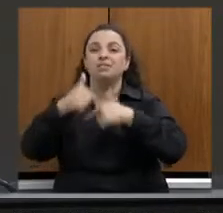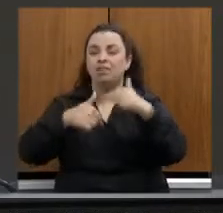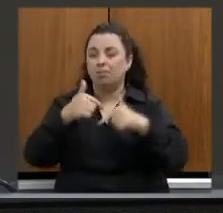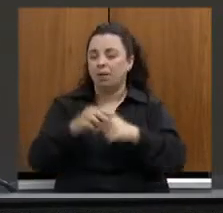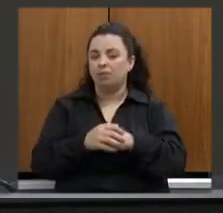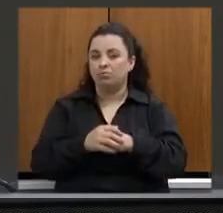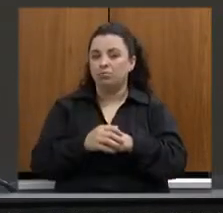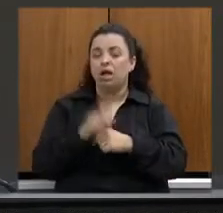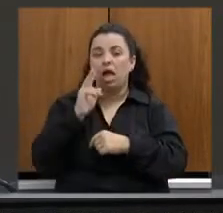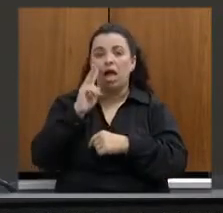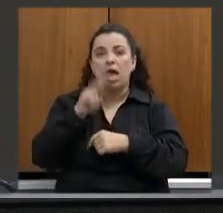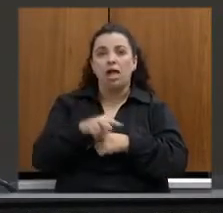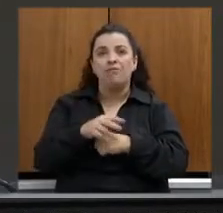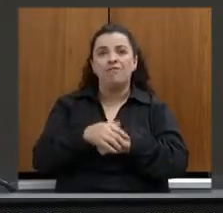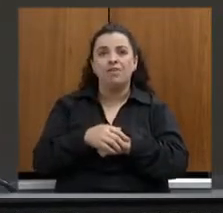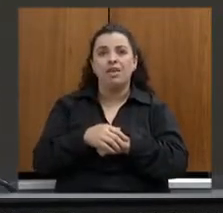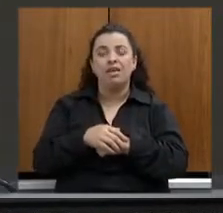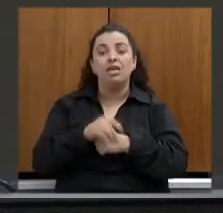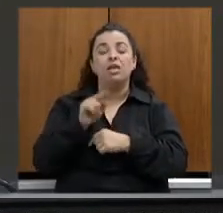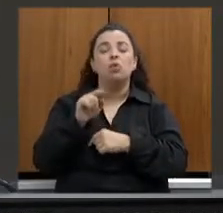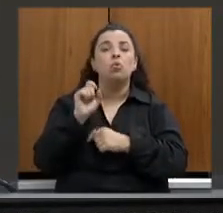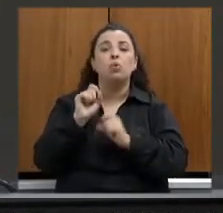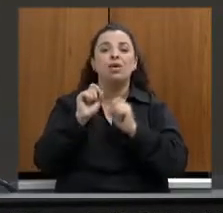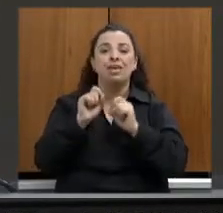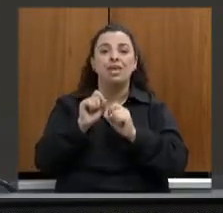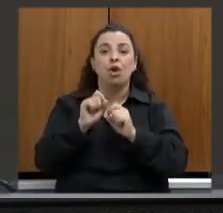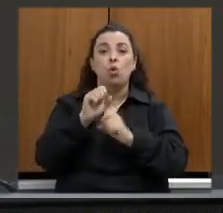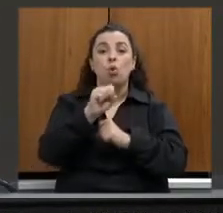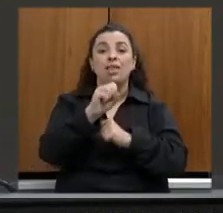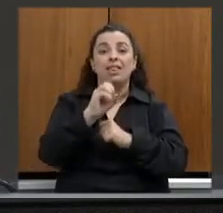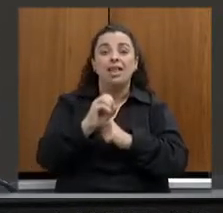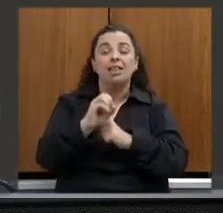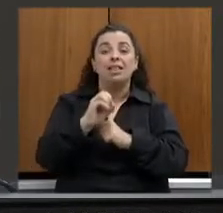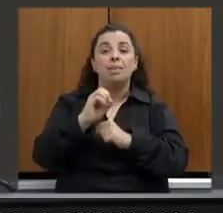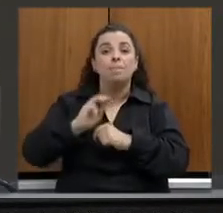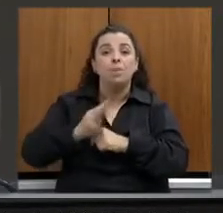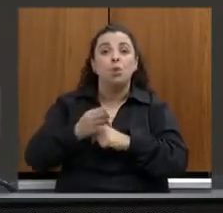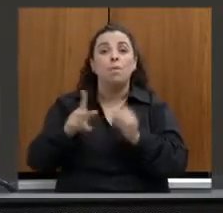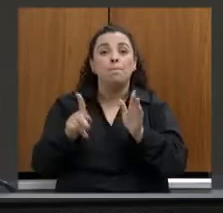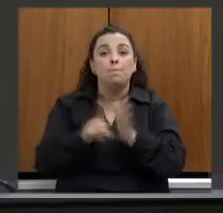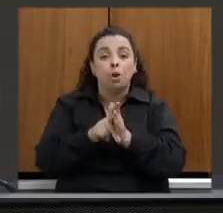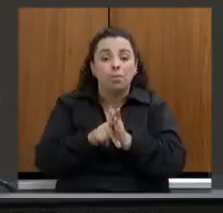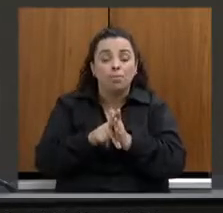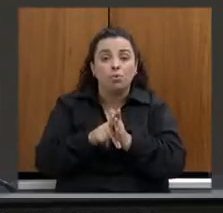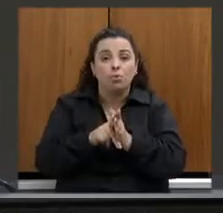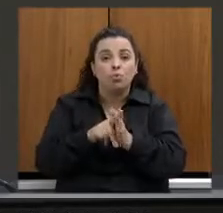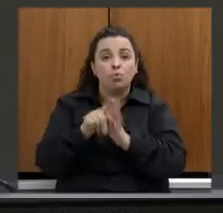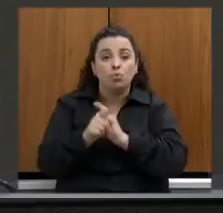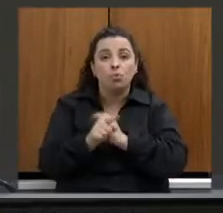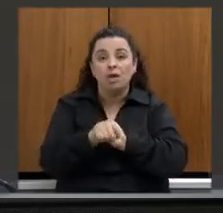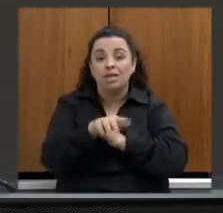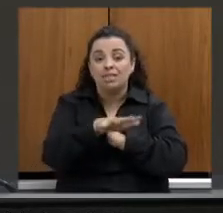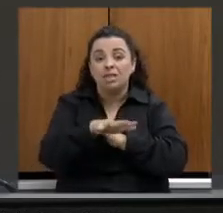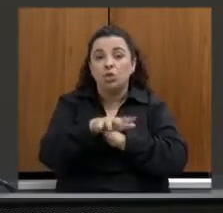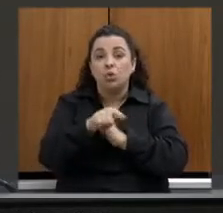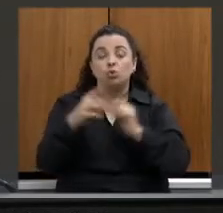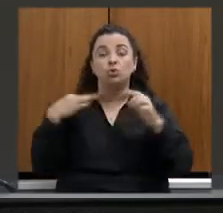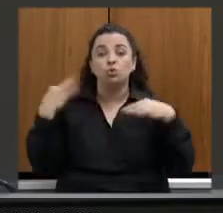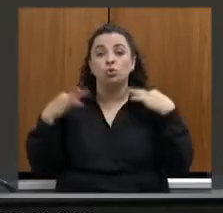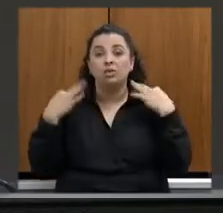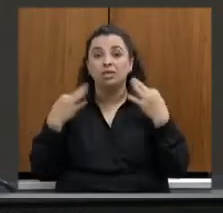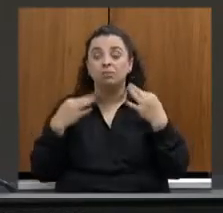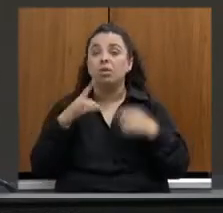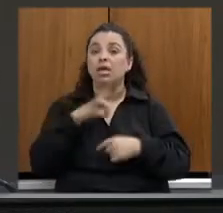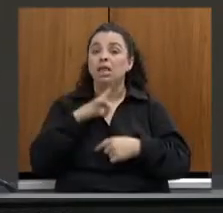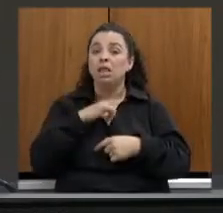mil, 81 mil vieram do setor de turismo, um único setor gerando um percentual